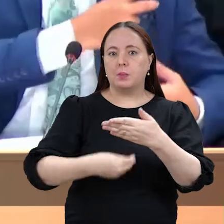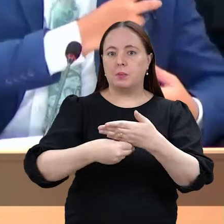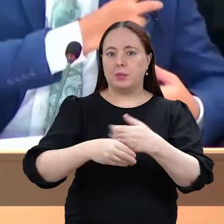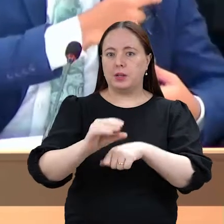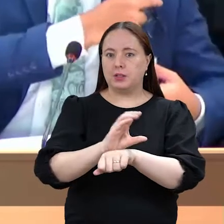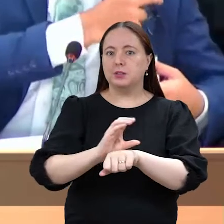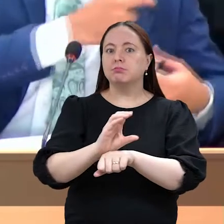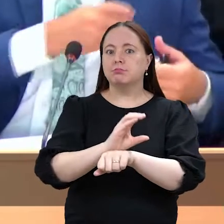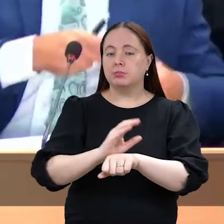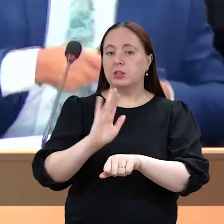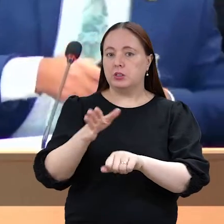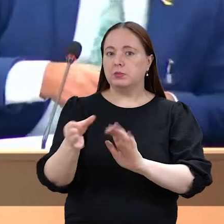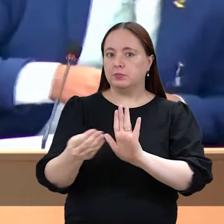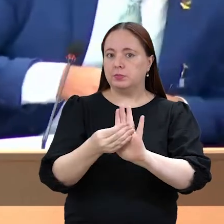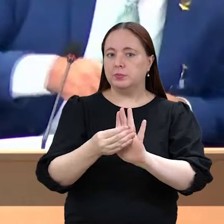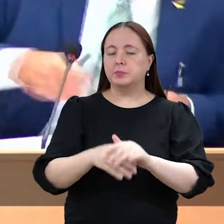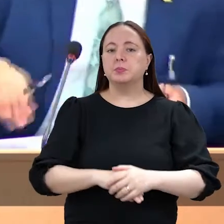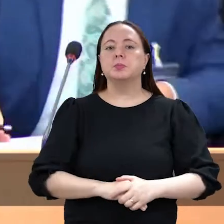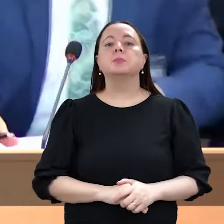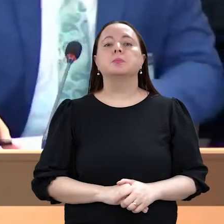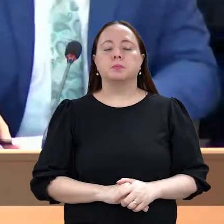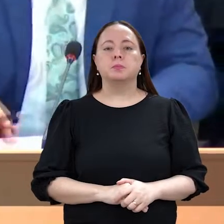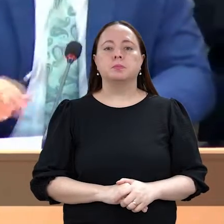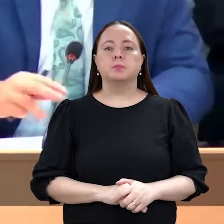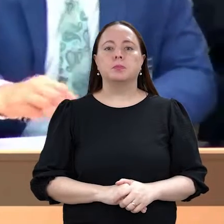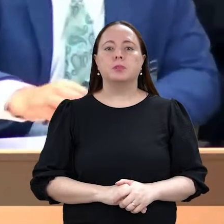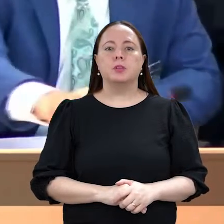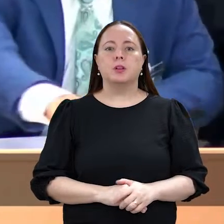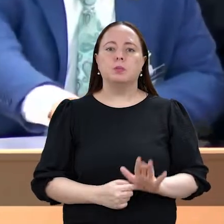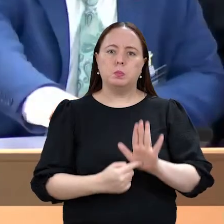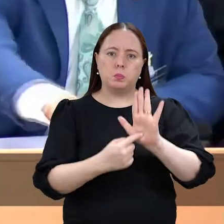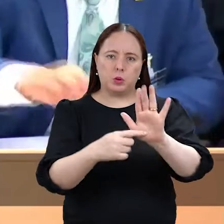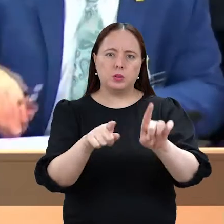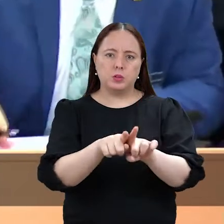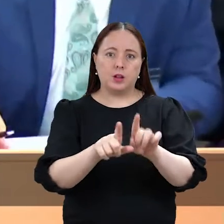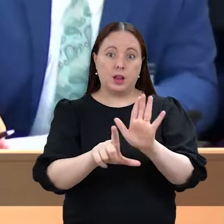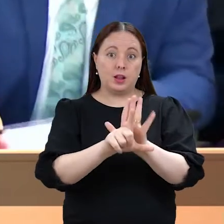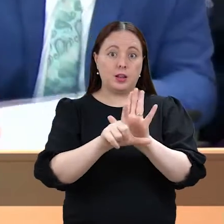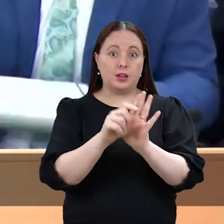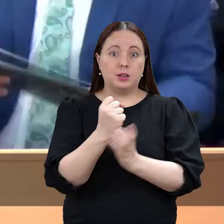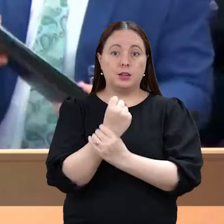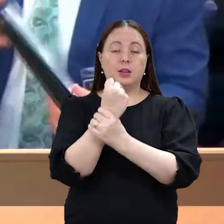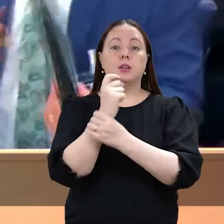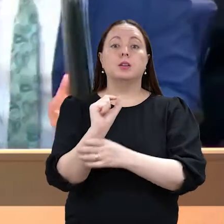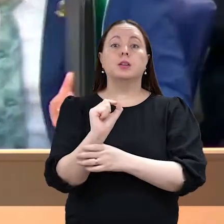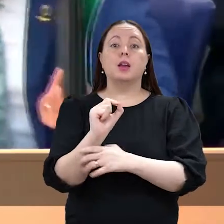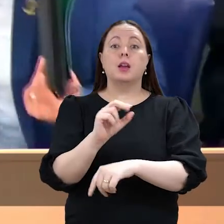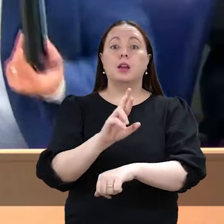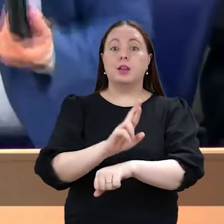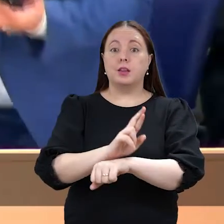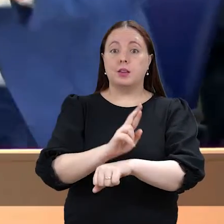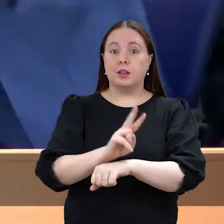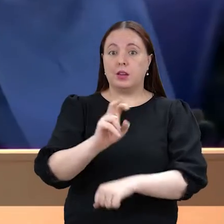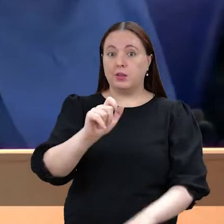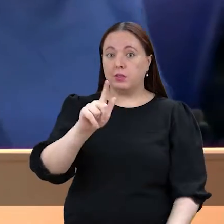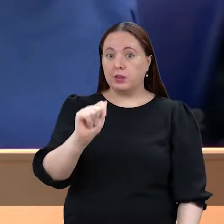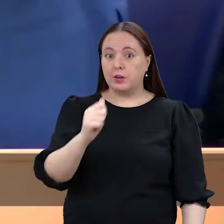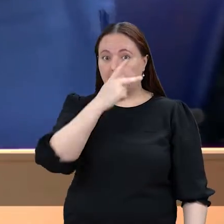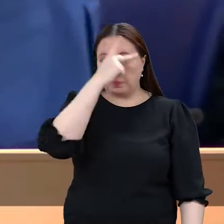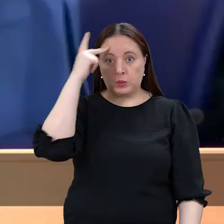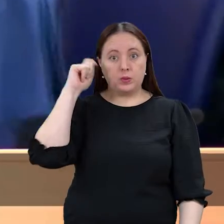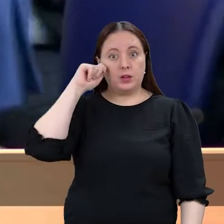de emenda constitucional. Destaco também as leis que garantem a reserva de vagas para negros e